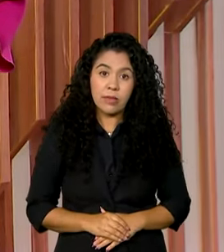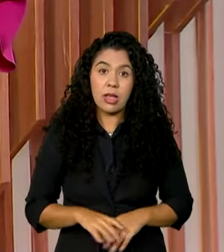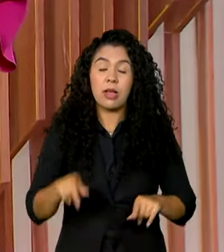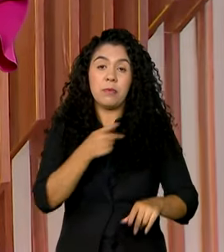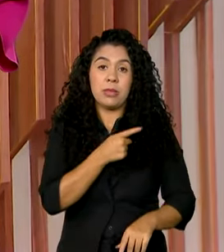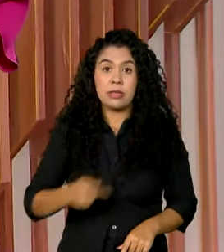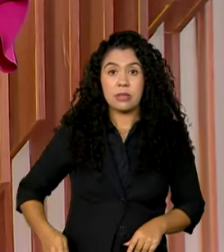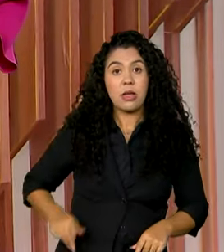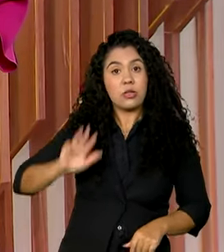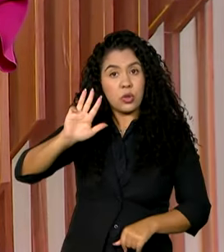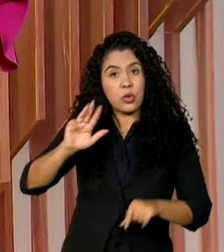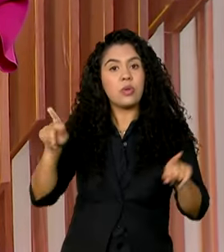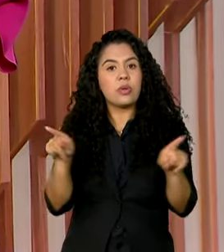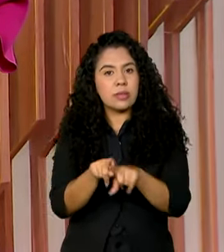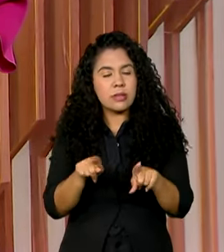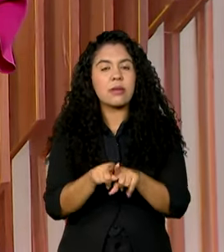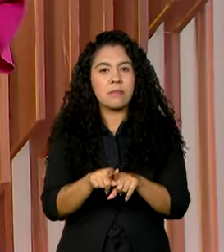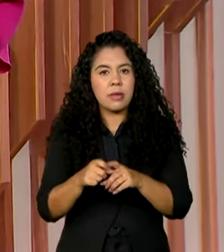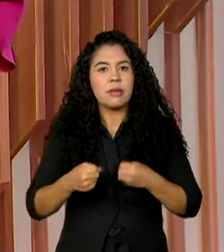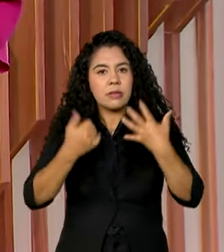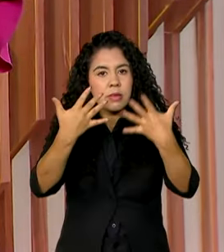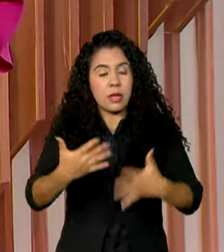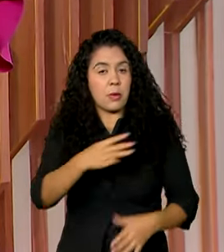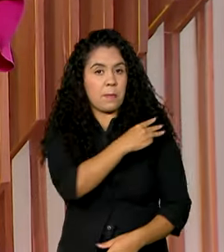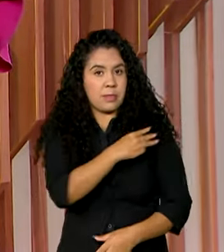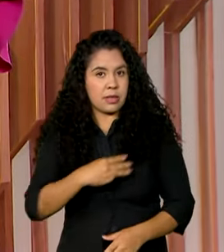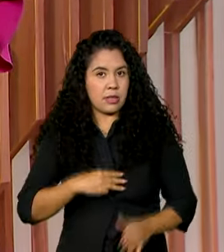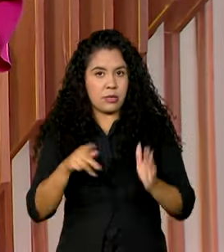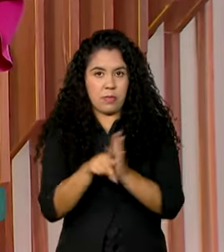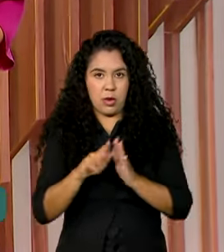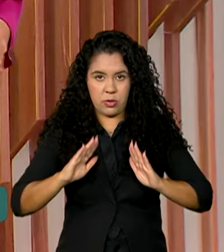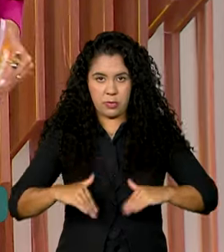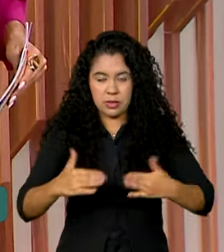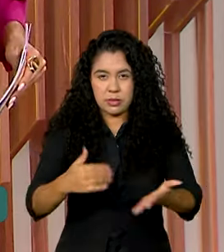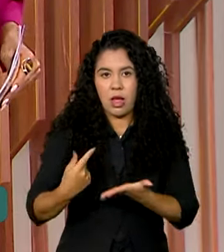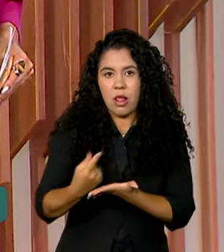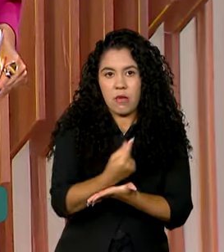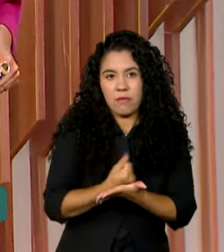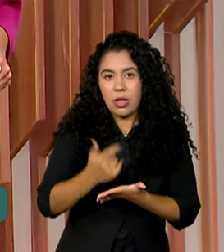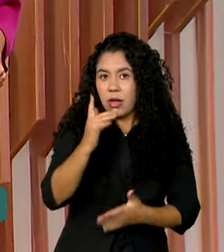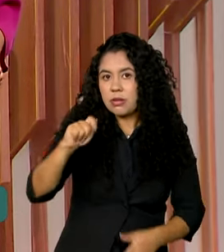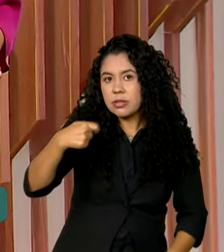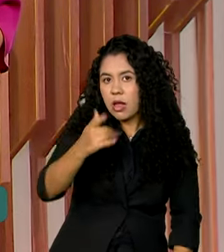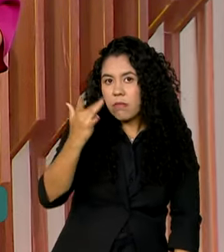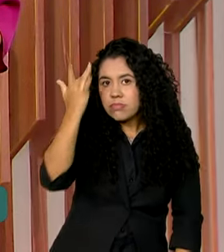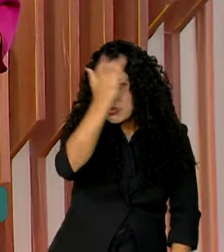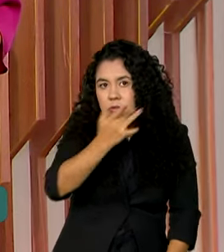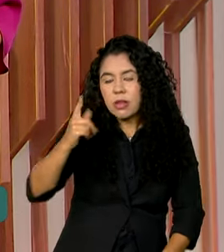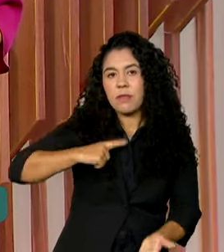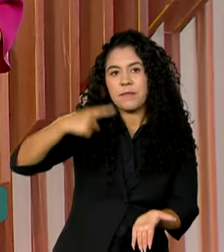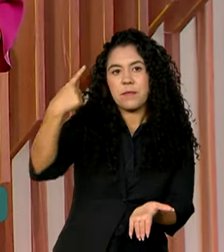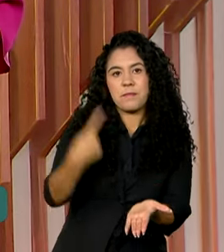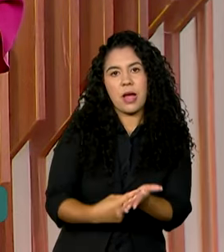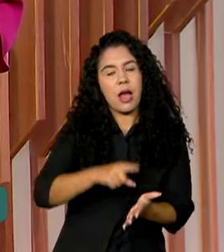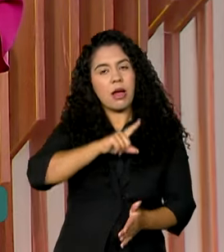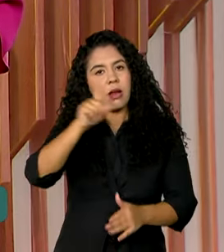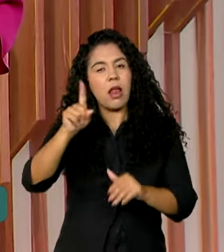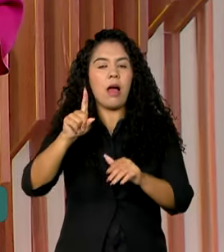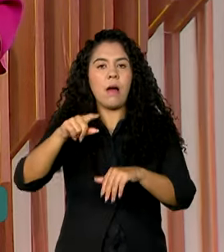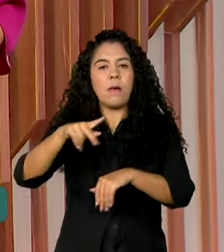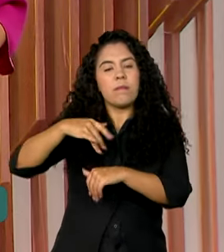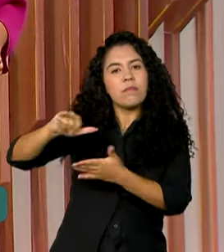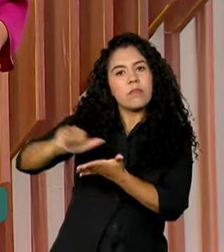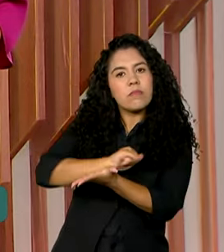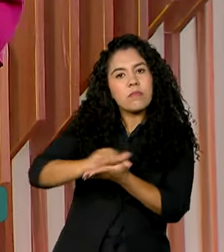presidente Lula e o ministro da Fazenda, Fernando Haddad, se reuniram em Nova Iorque com representantes de agências de risco